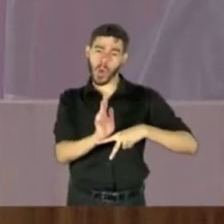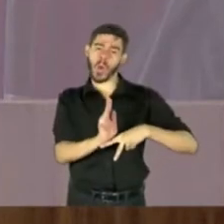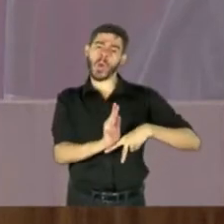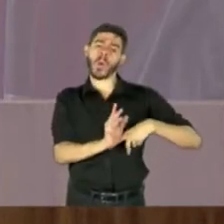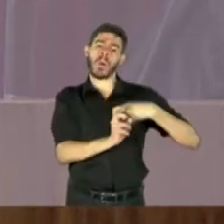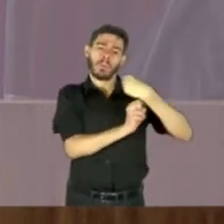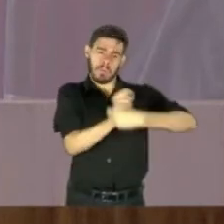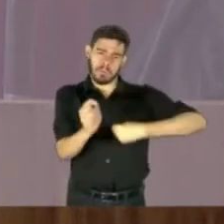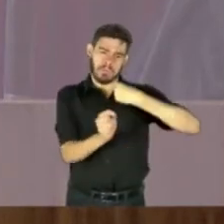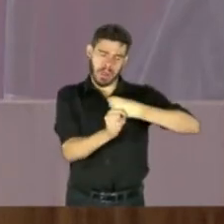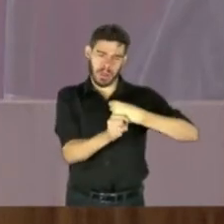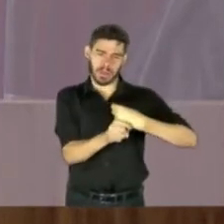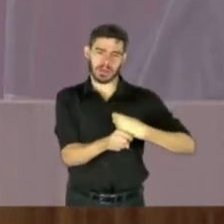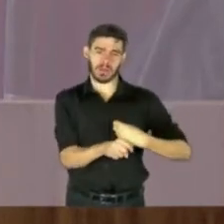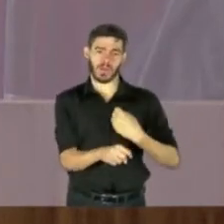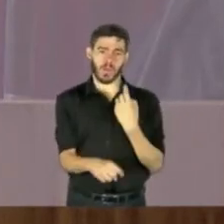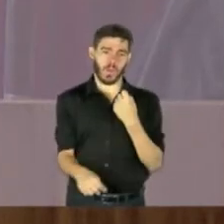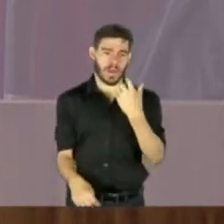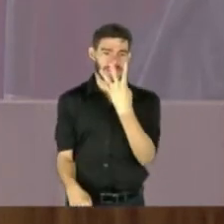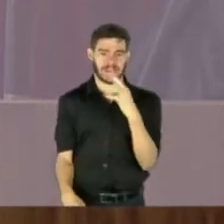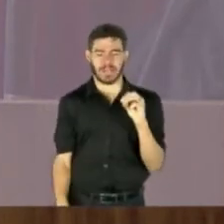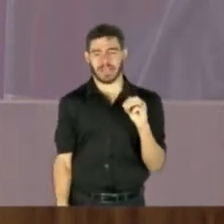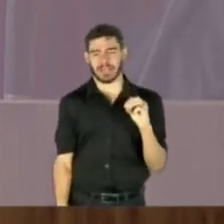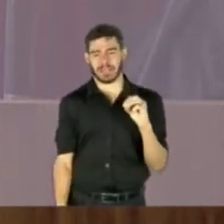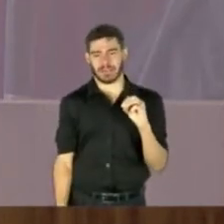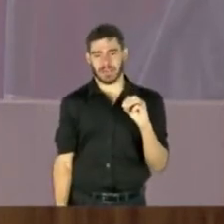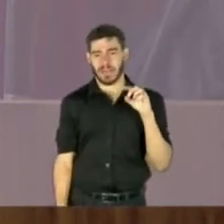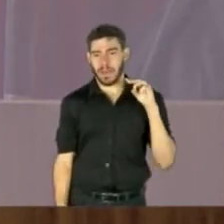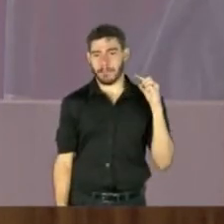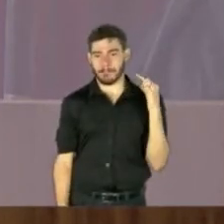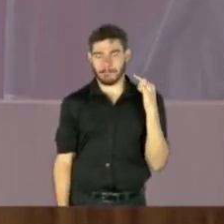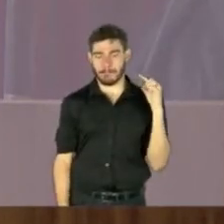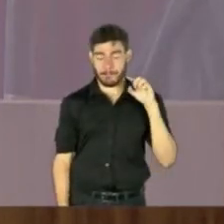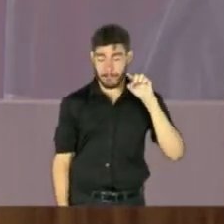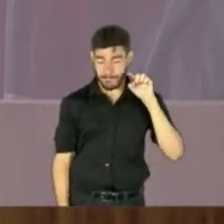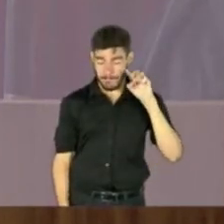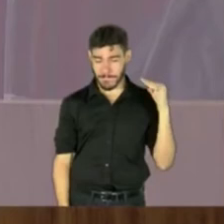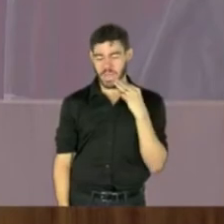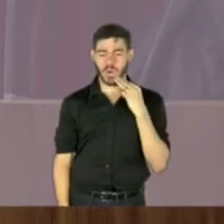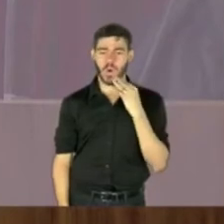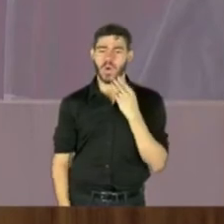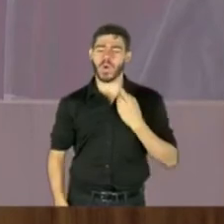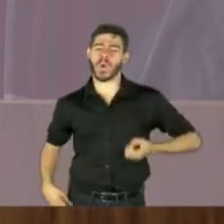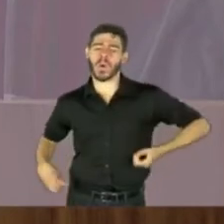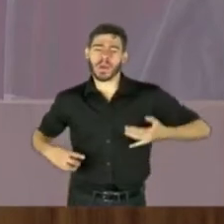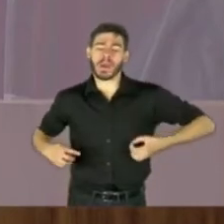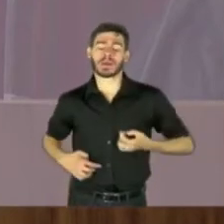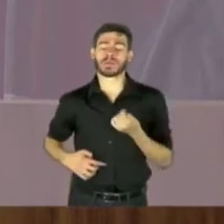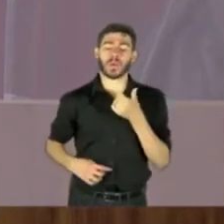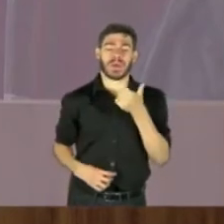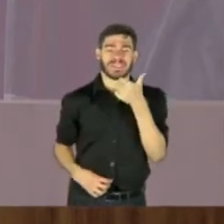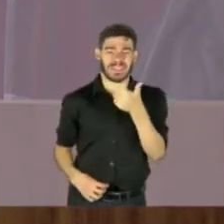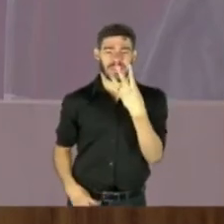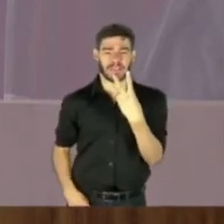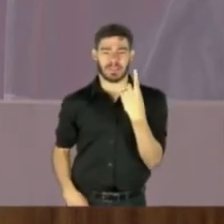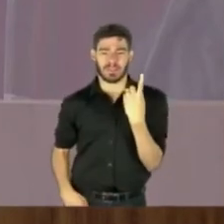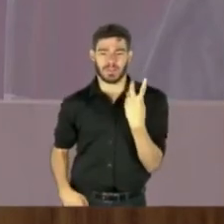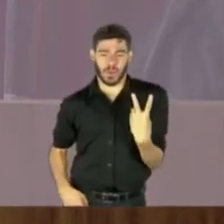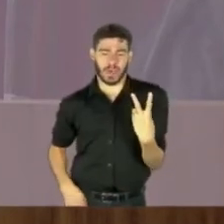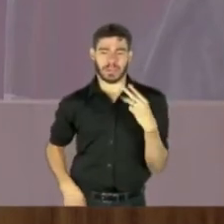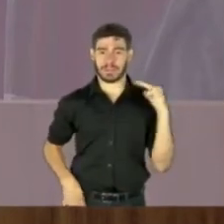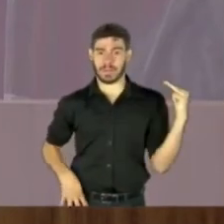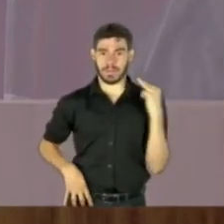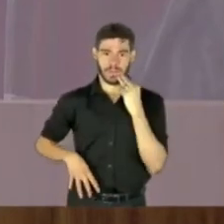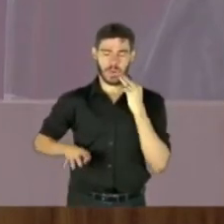30 milhões. E foram gastos quase 132 milhões. Na verdade, aqui não foi uma